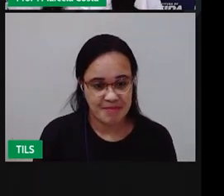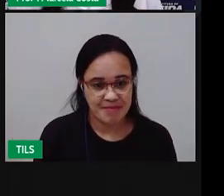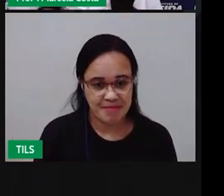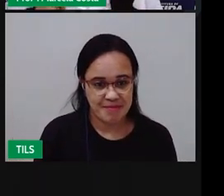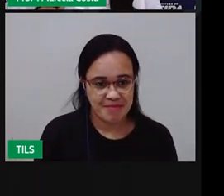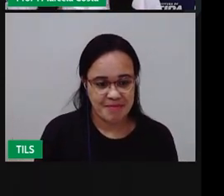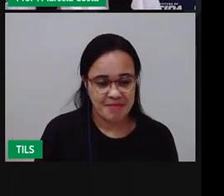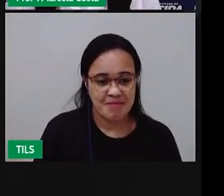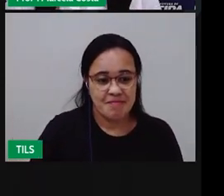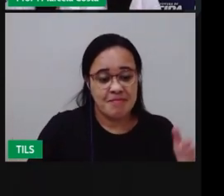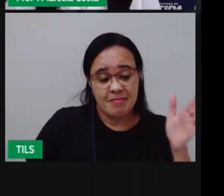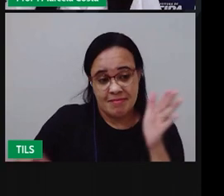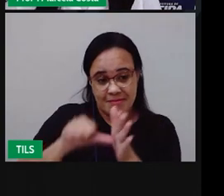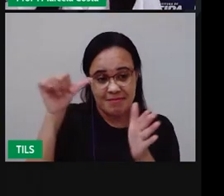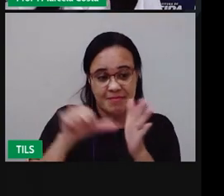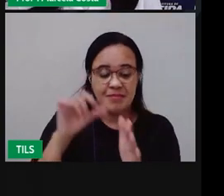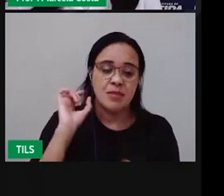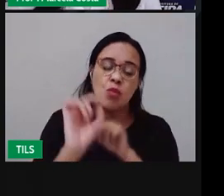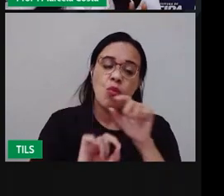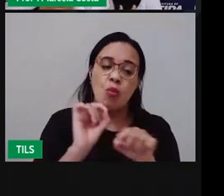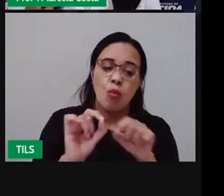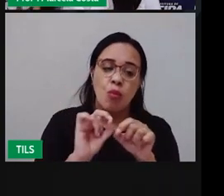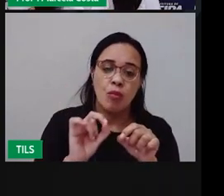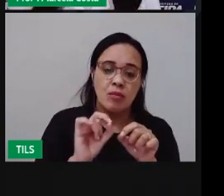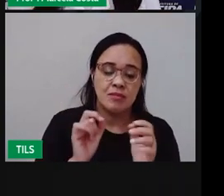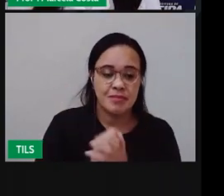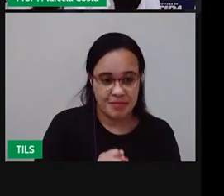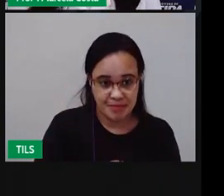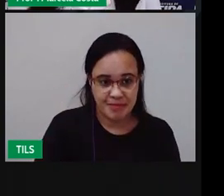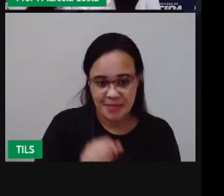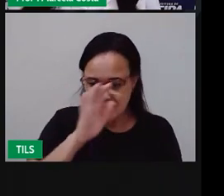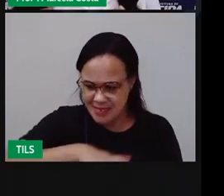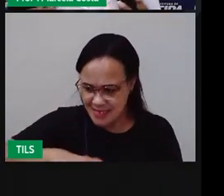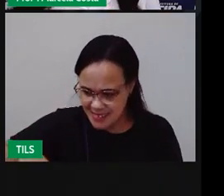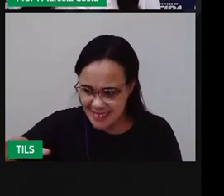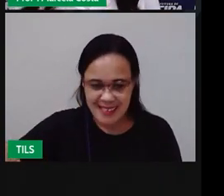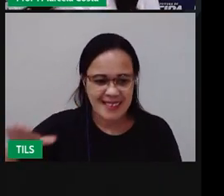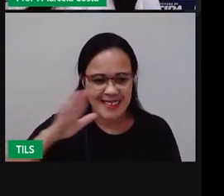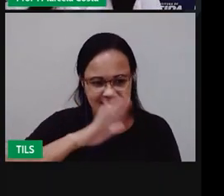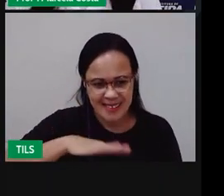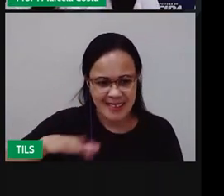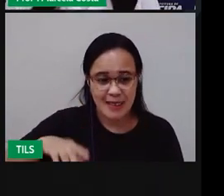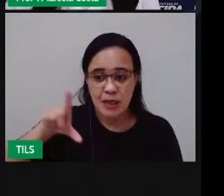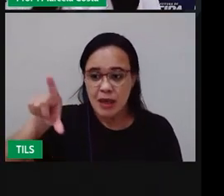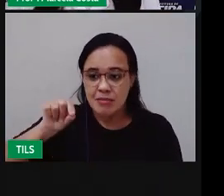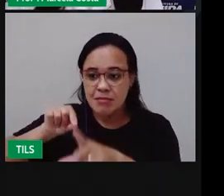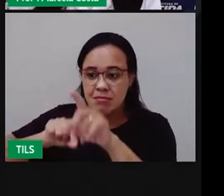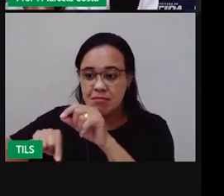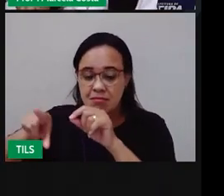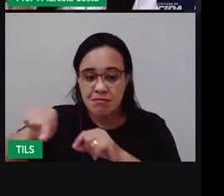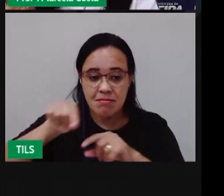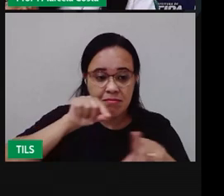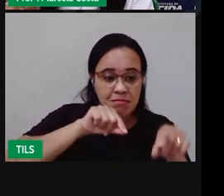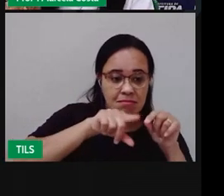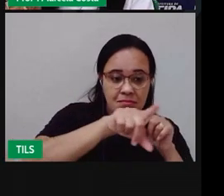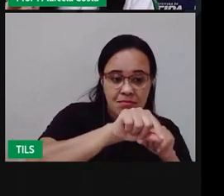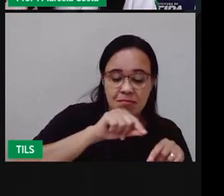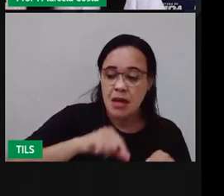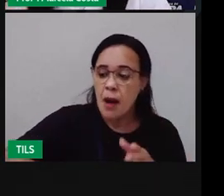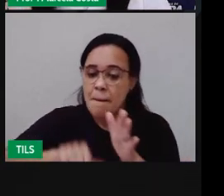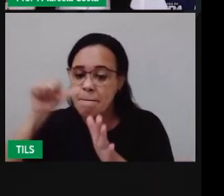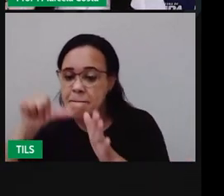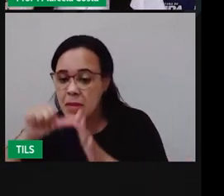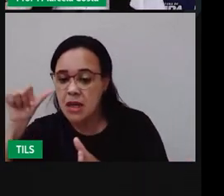Então a primeira coisa A ser feita É as crianças Que vão ali Participar da brincadeira Decidirem Quem é que vai ser O